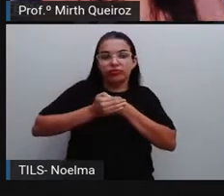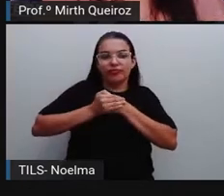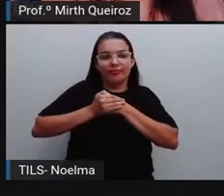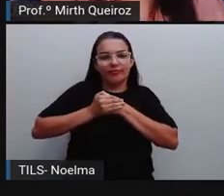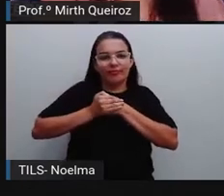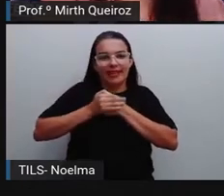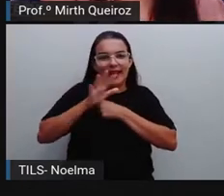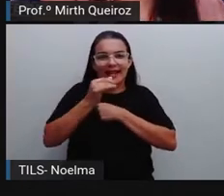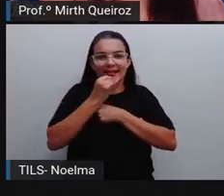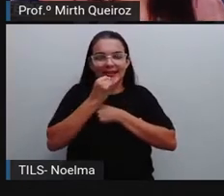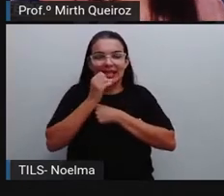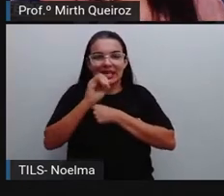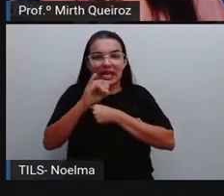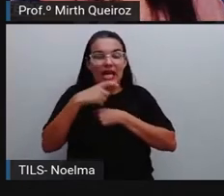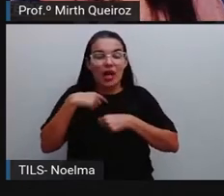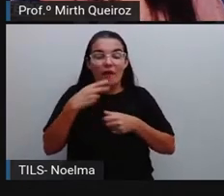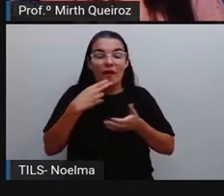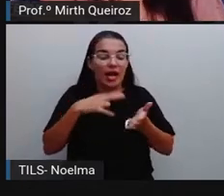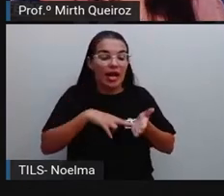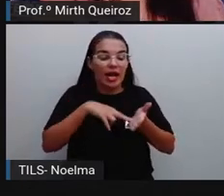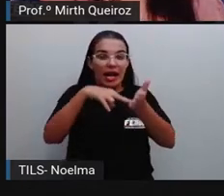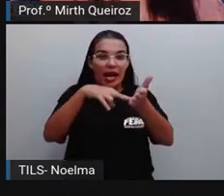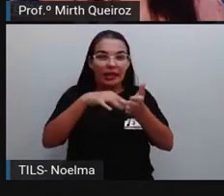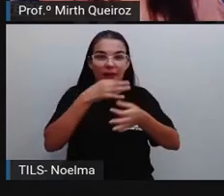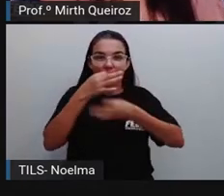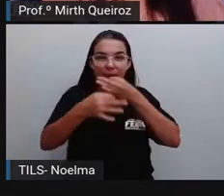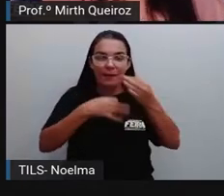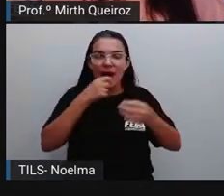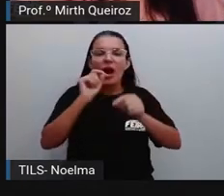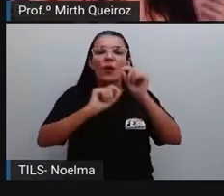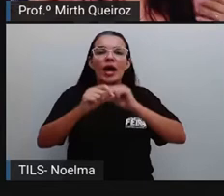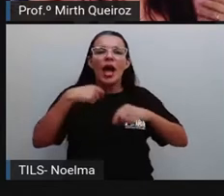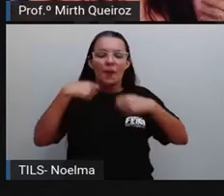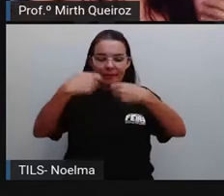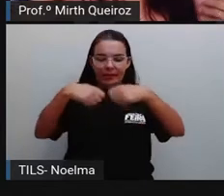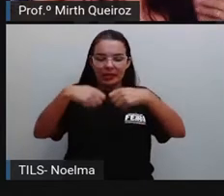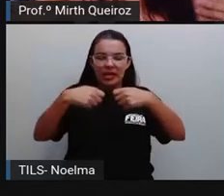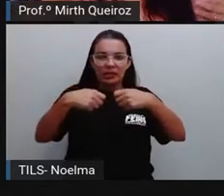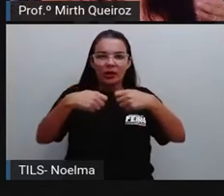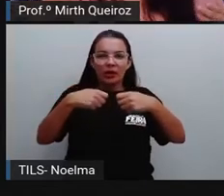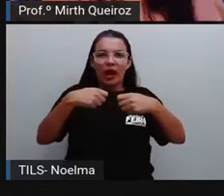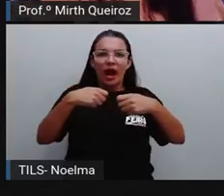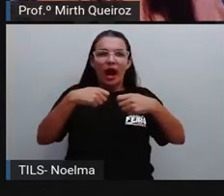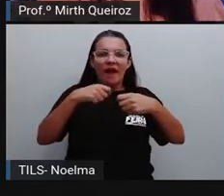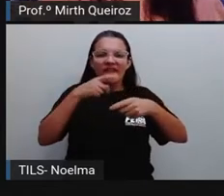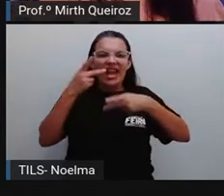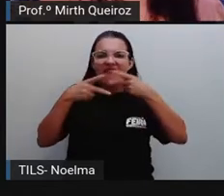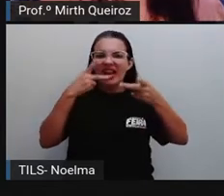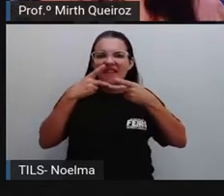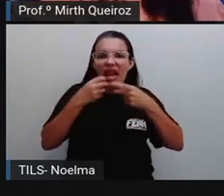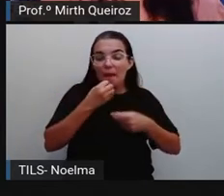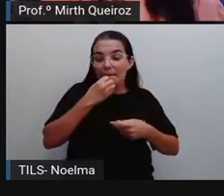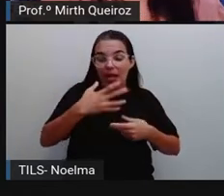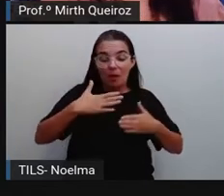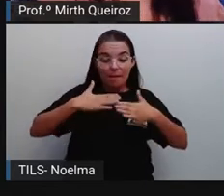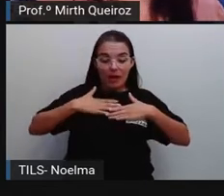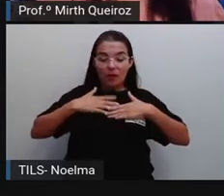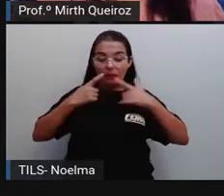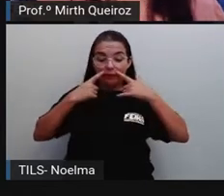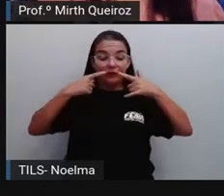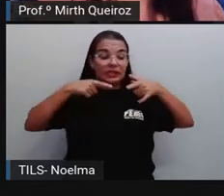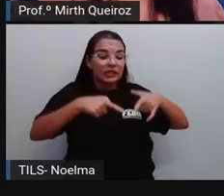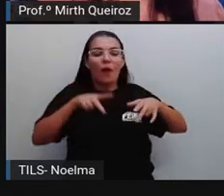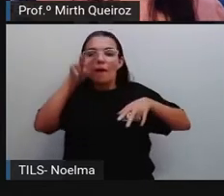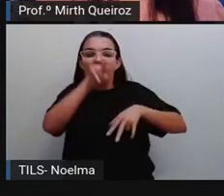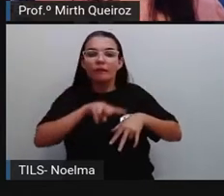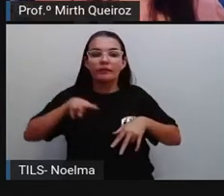vamos supor que eu vou escrever uma carta argumentativa. Eu tenho que defender o meu ponto de vista, certo? Em relação a um